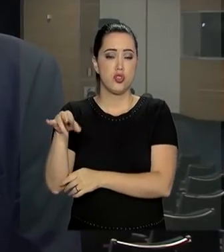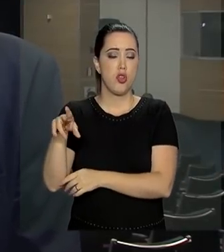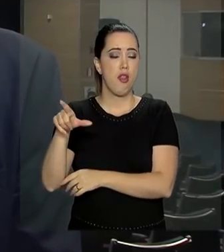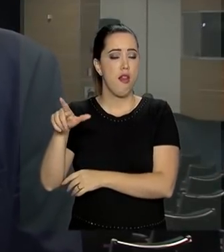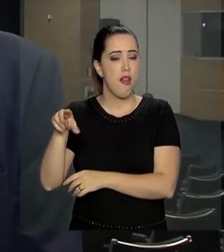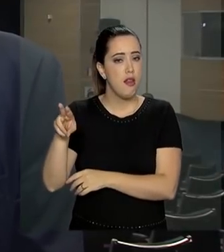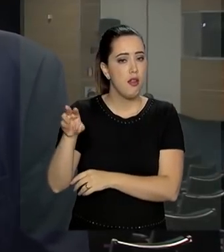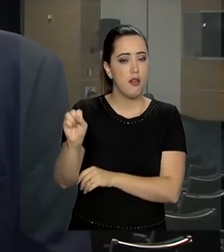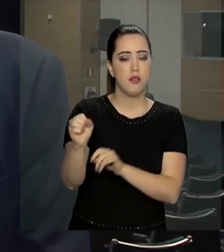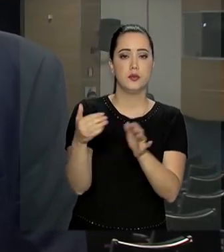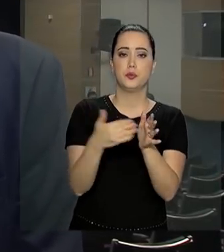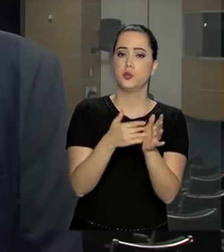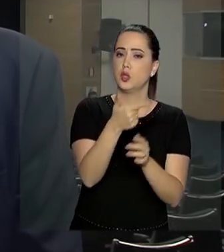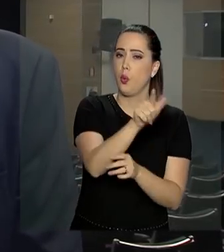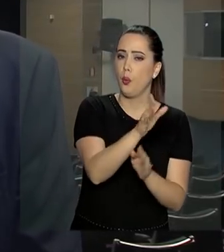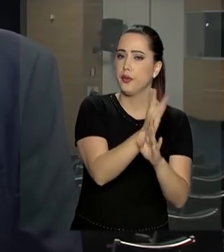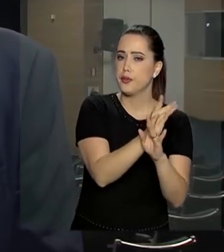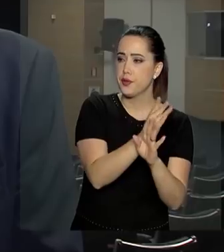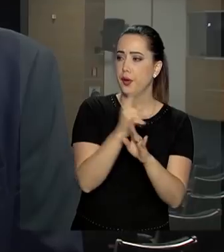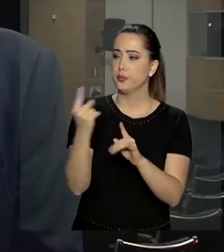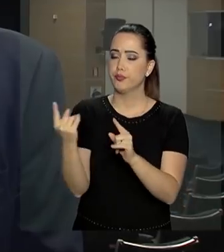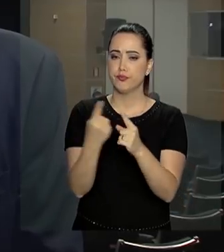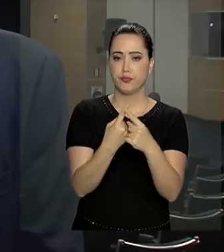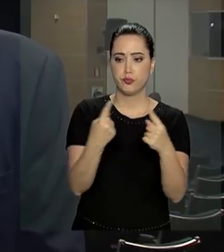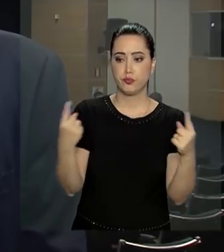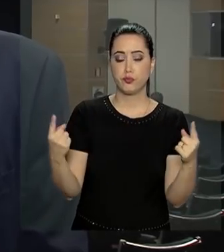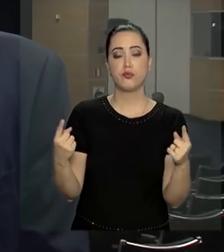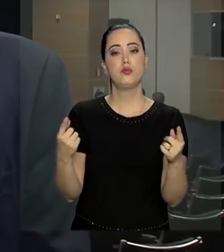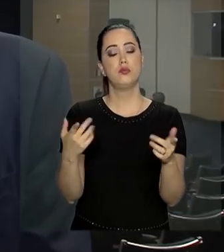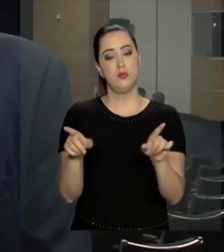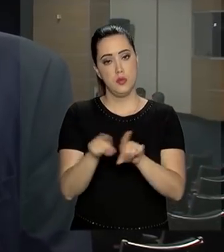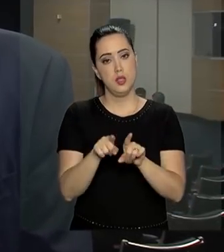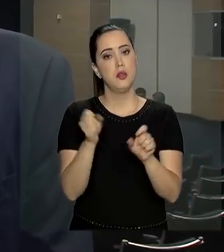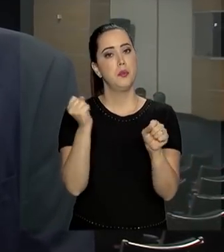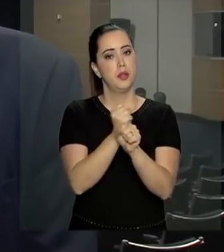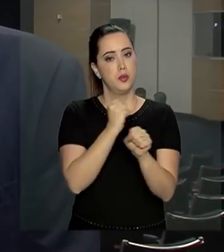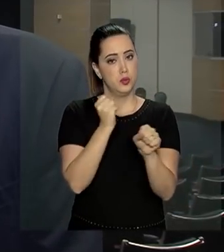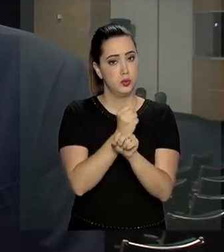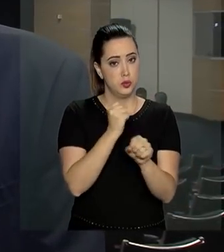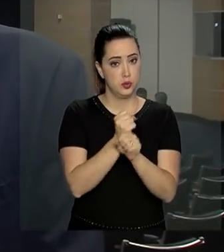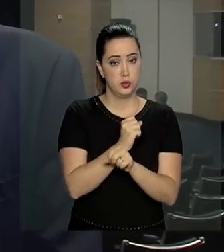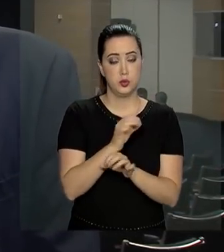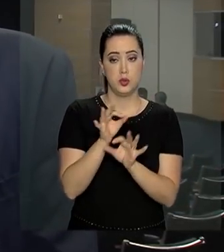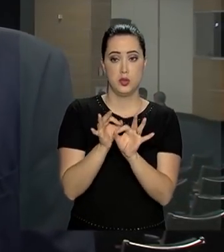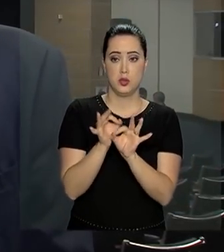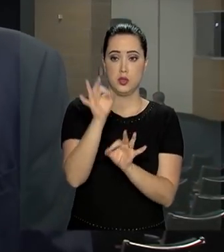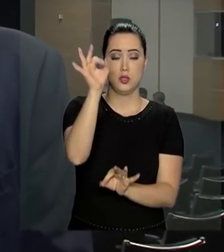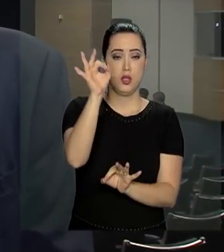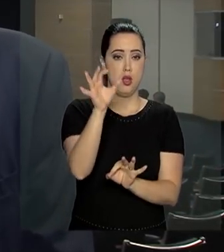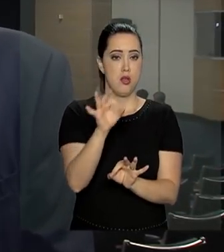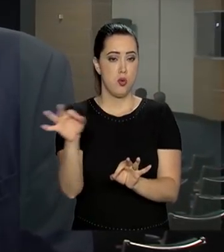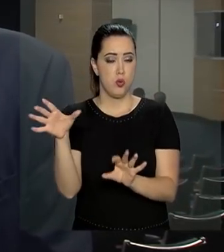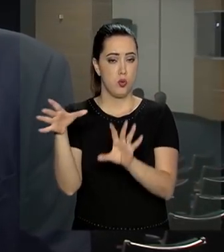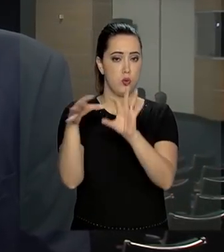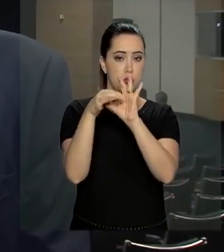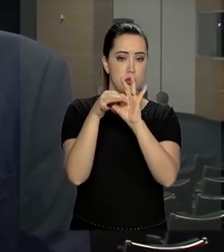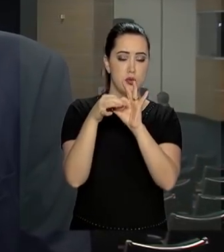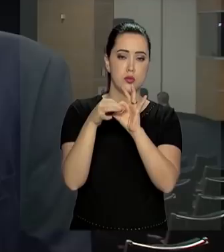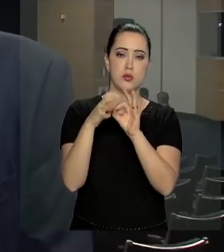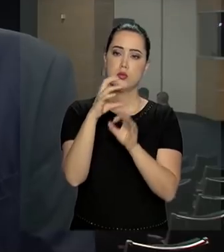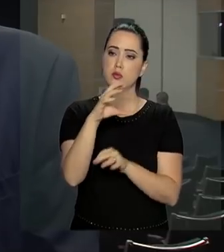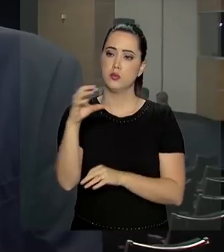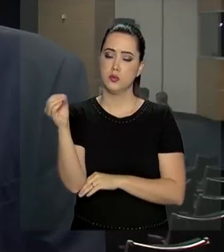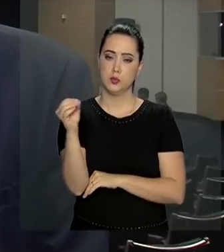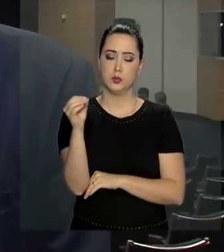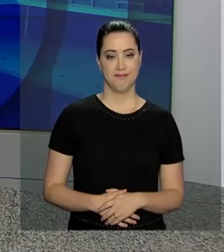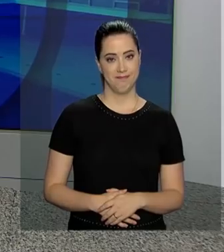estudando, já está bem avançado, a questão da construção da ferrovia de Integração Centro-Oeste, com a prorrogação antecipada dos